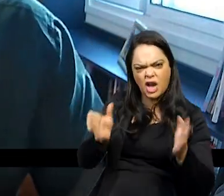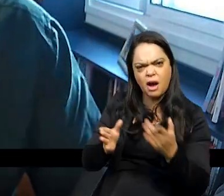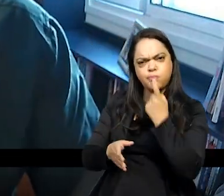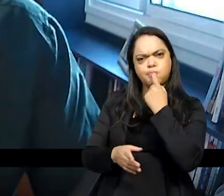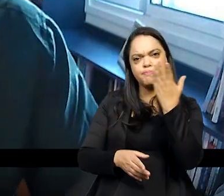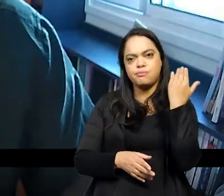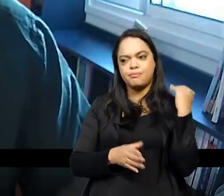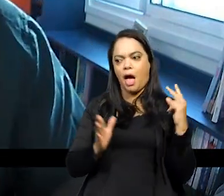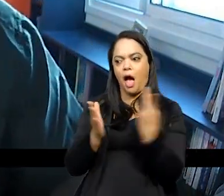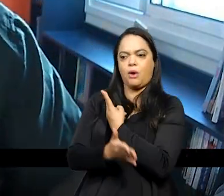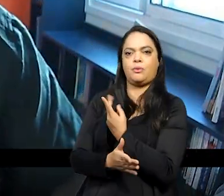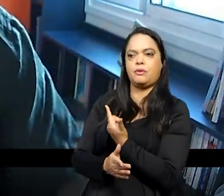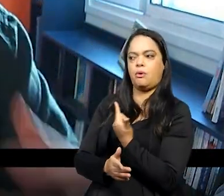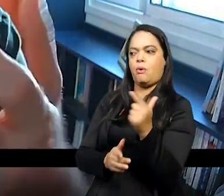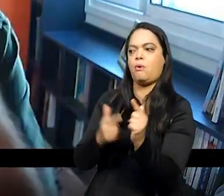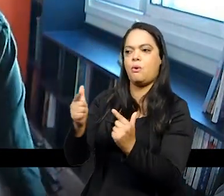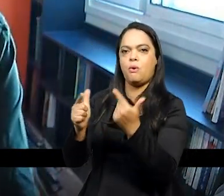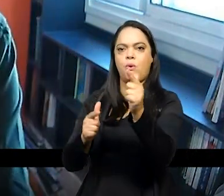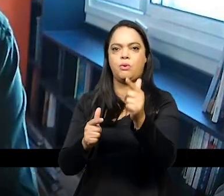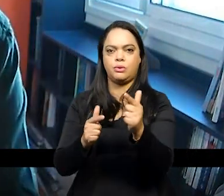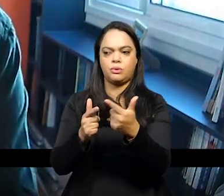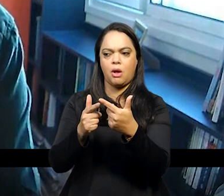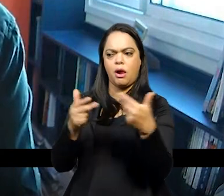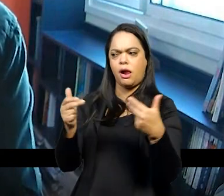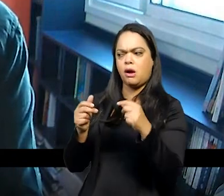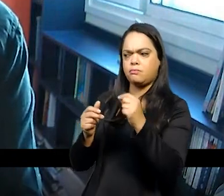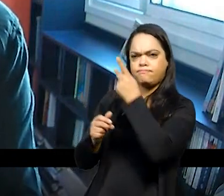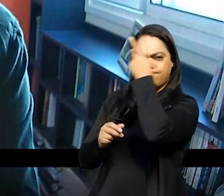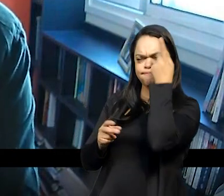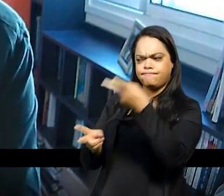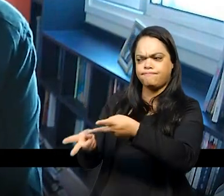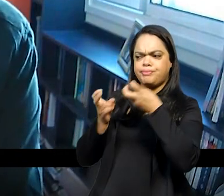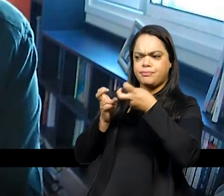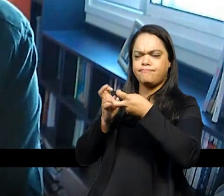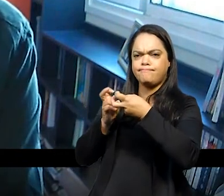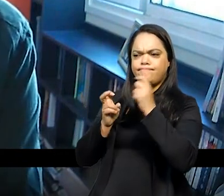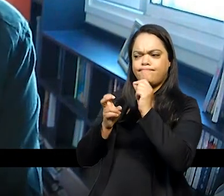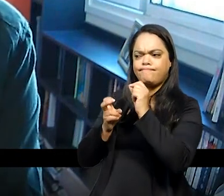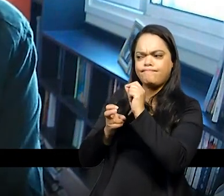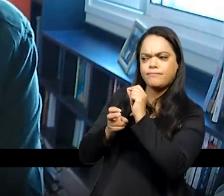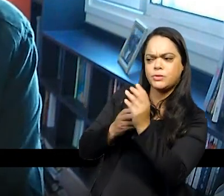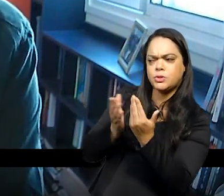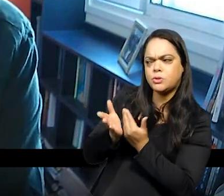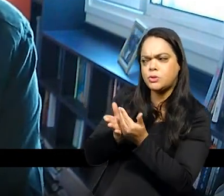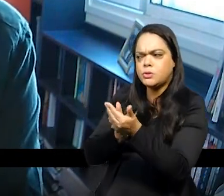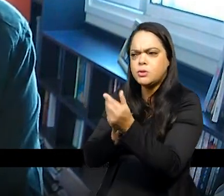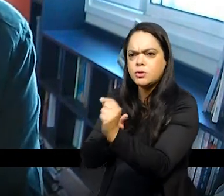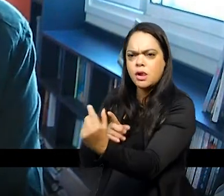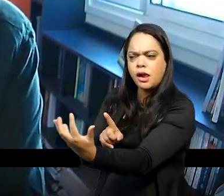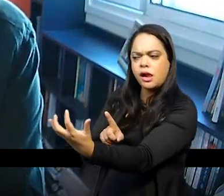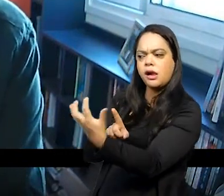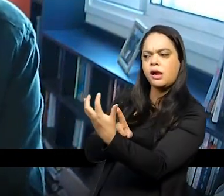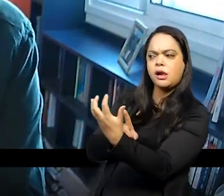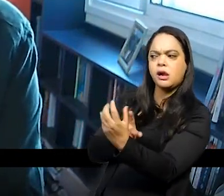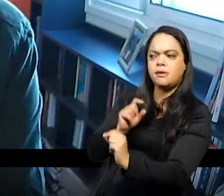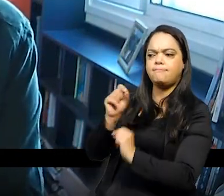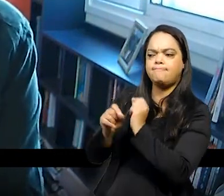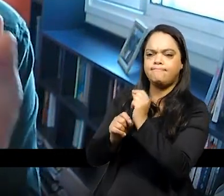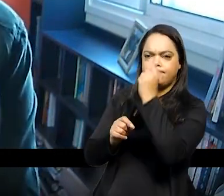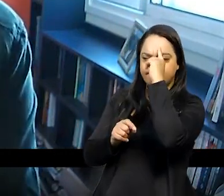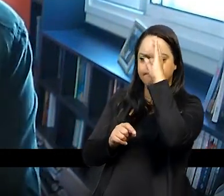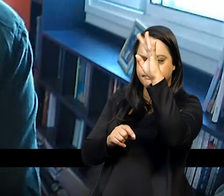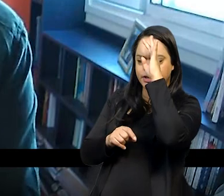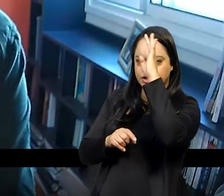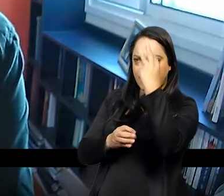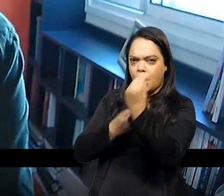recentemente em outras partes um conjunto de exemplos pôde municiar as expectativas de futuro pôde